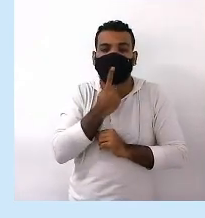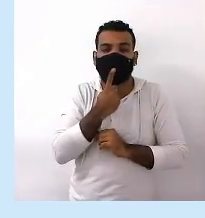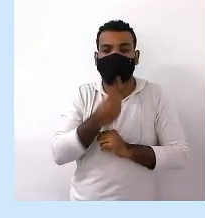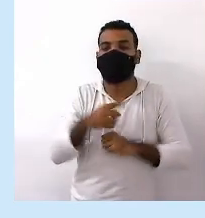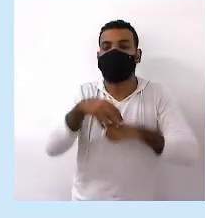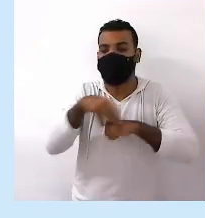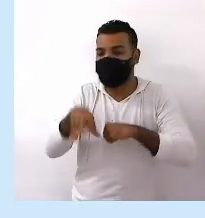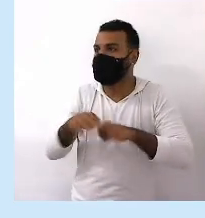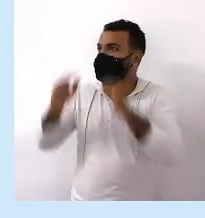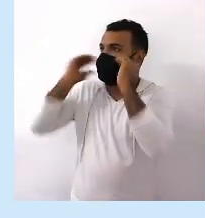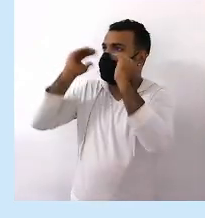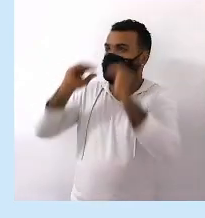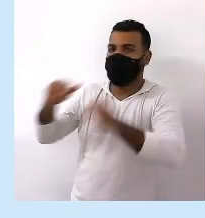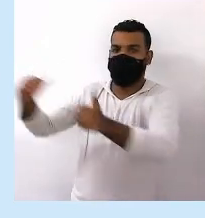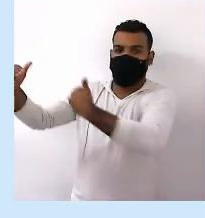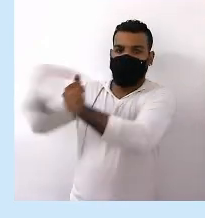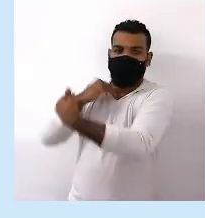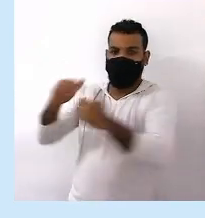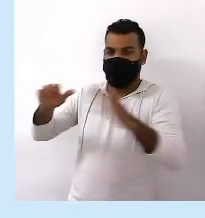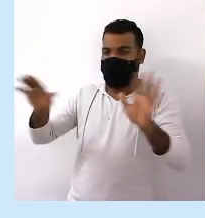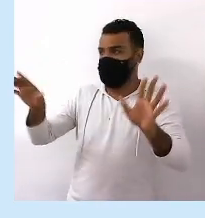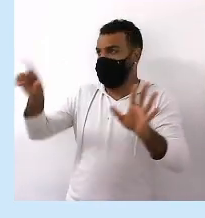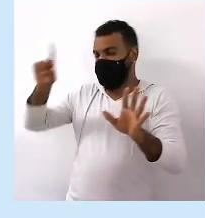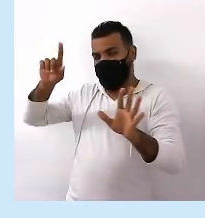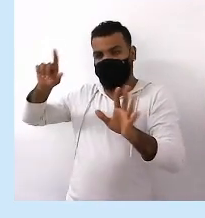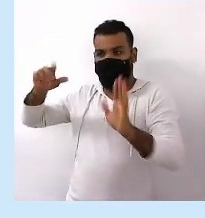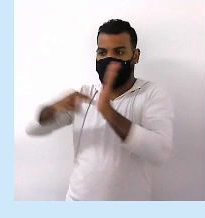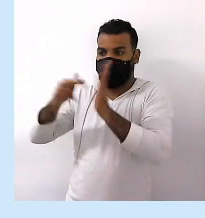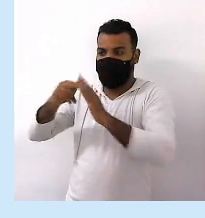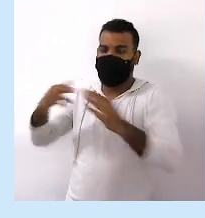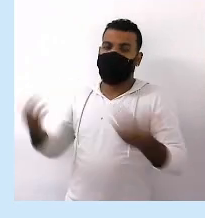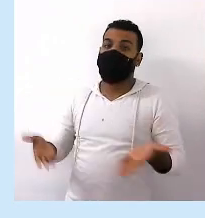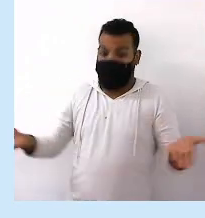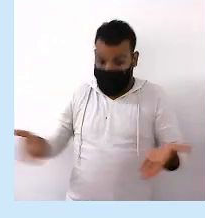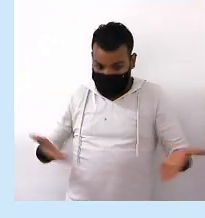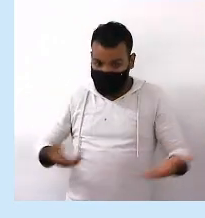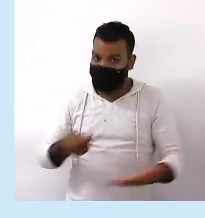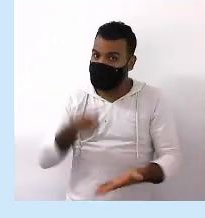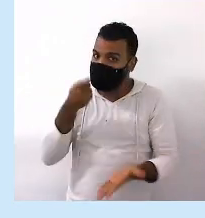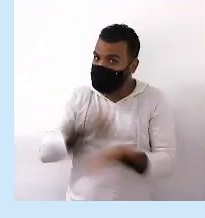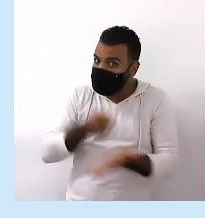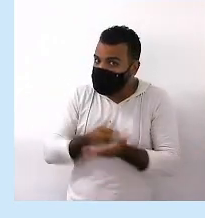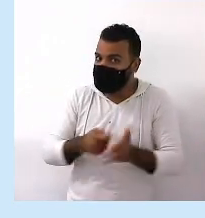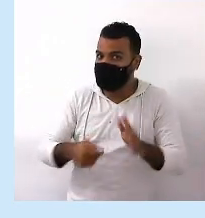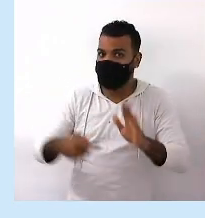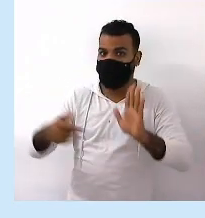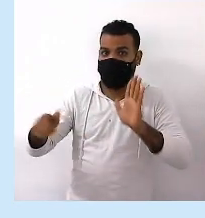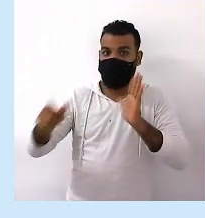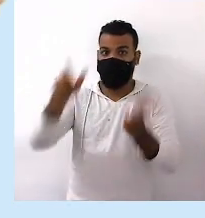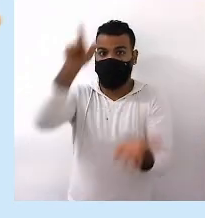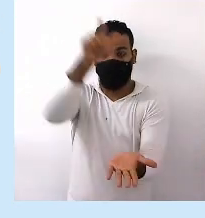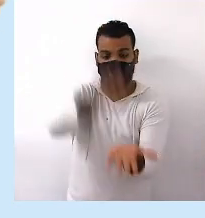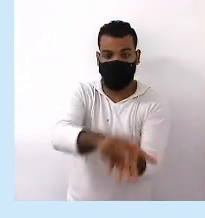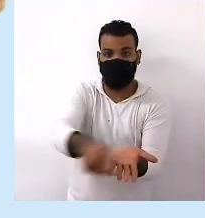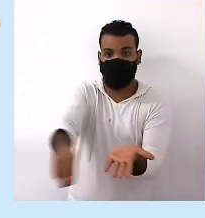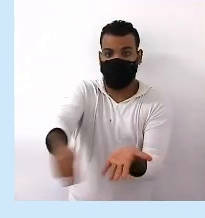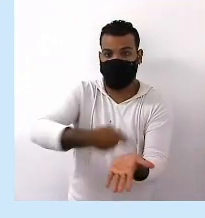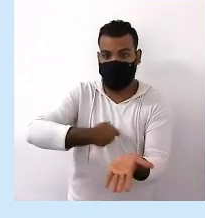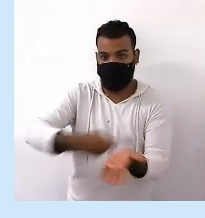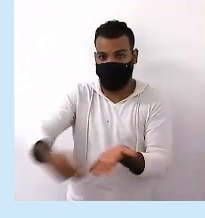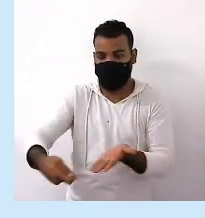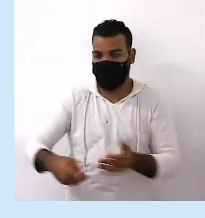Respeitavam A palavra Hoje É necessário Essa lei De forma Registrada